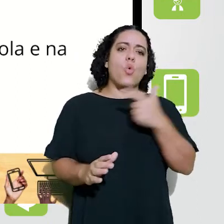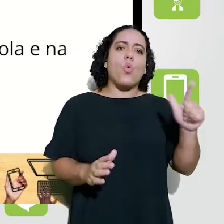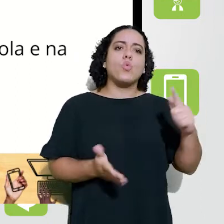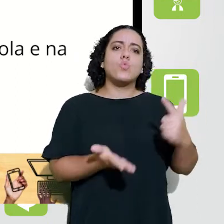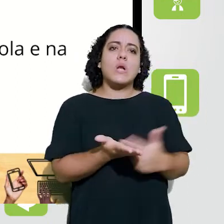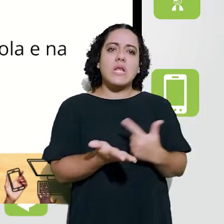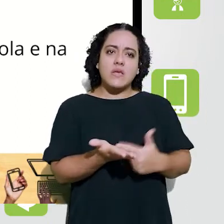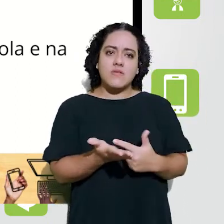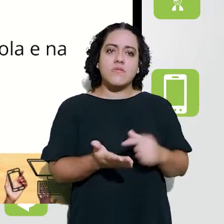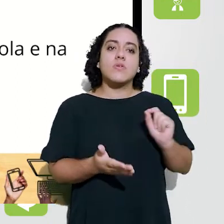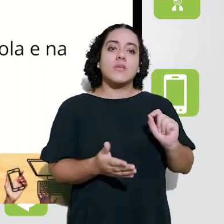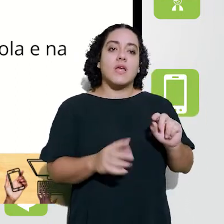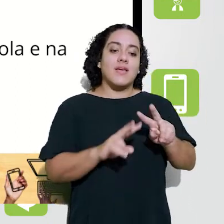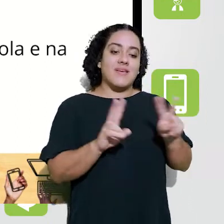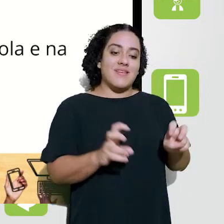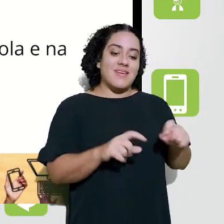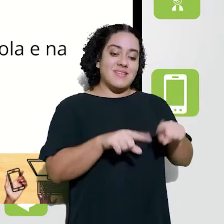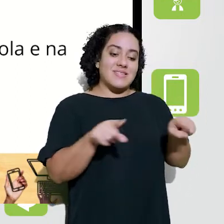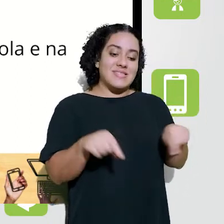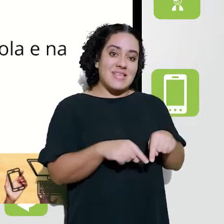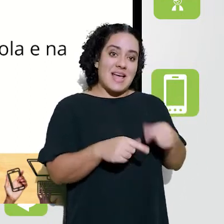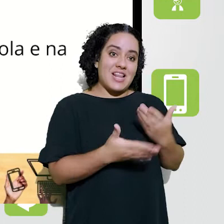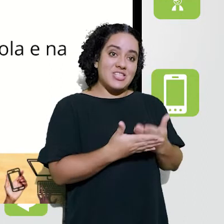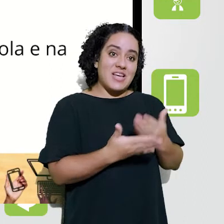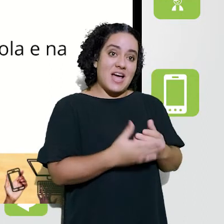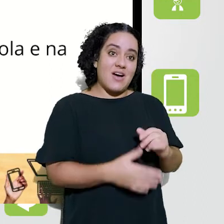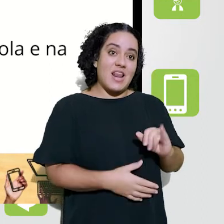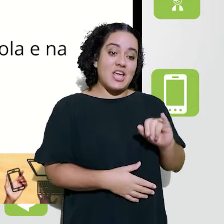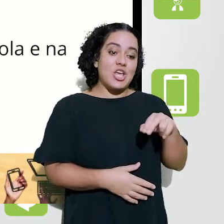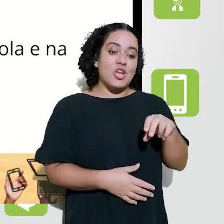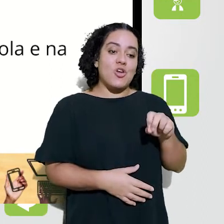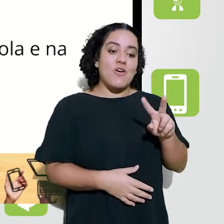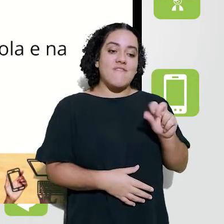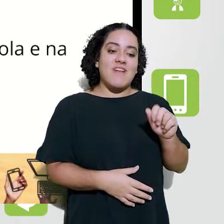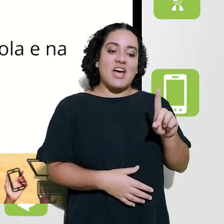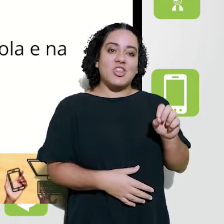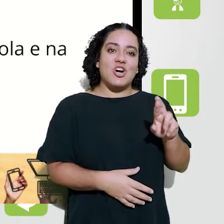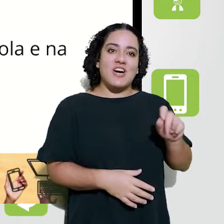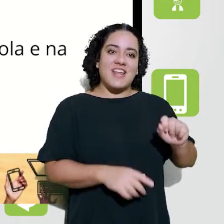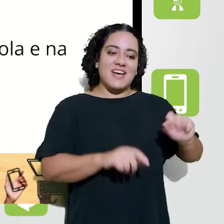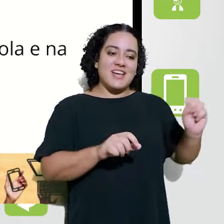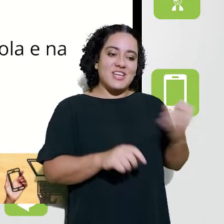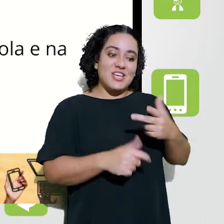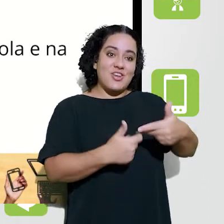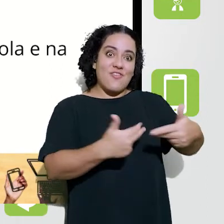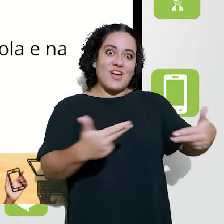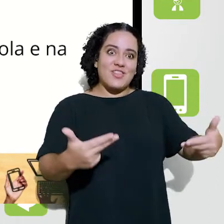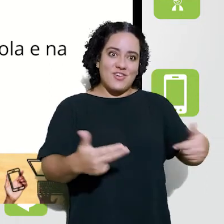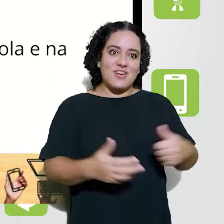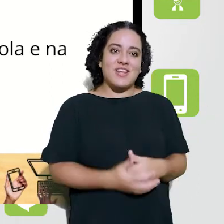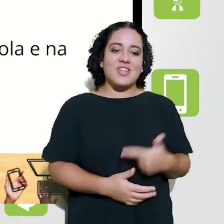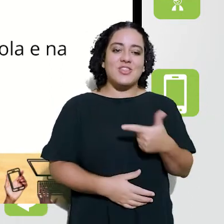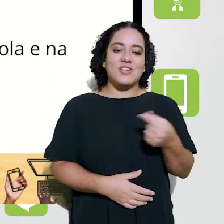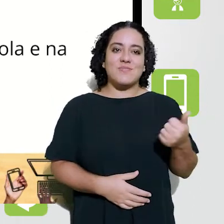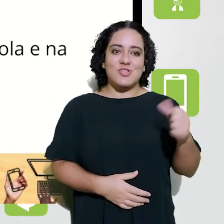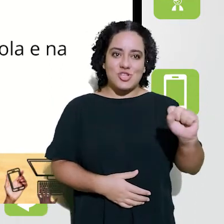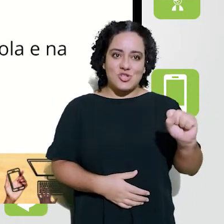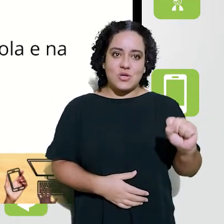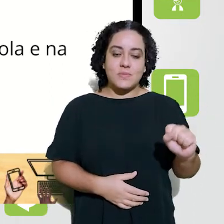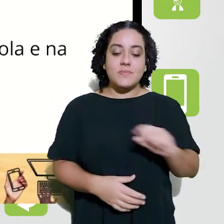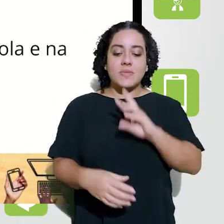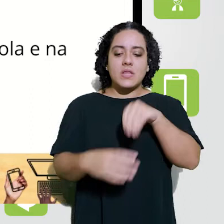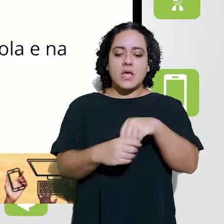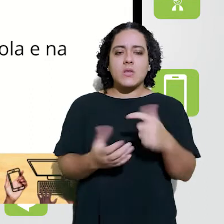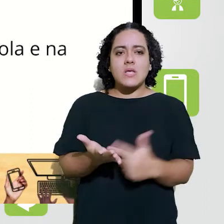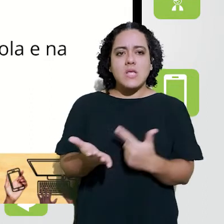Esse texto faz parte de um outro livro, que é o livro A Sela de Aula Inovadora, de 2018. E nesse